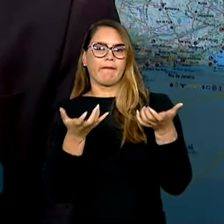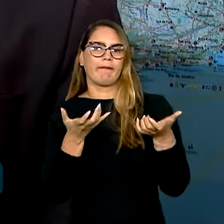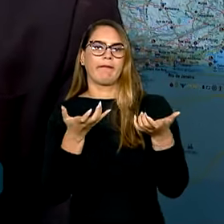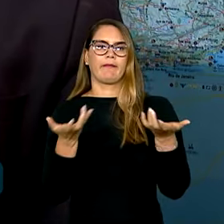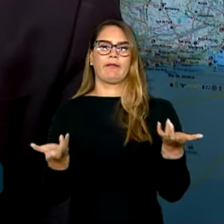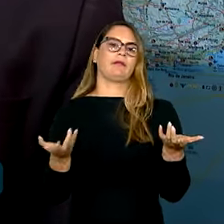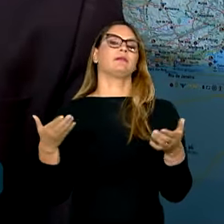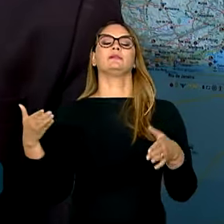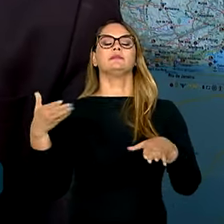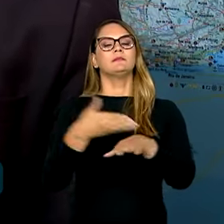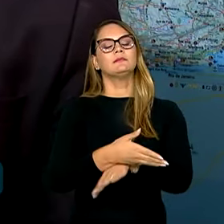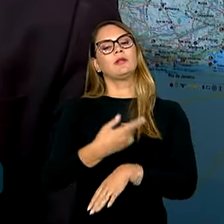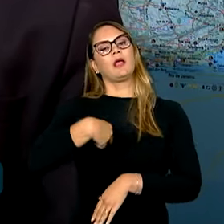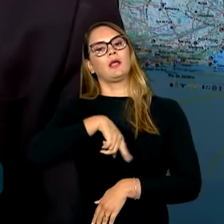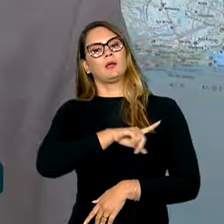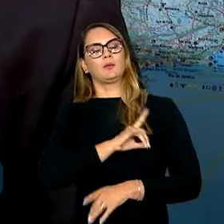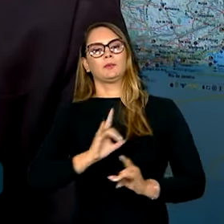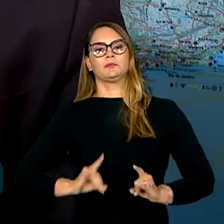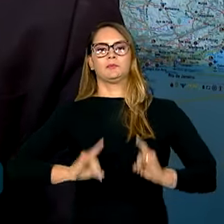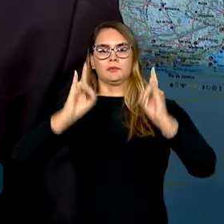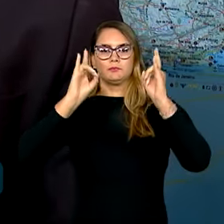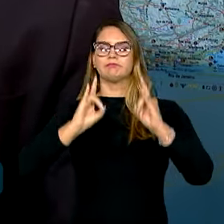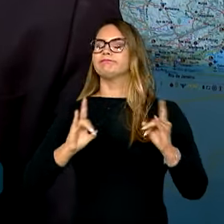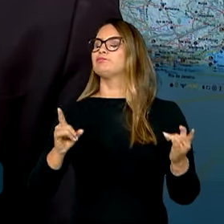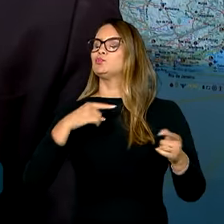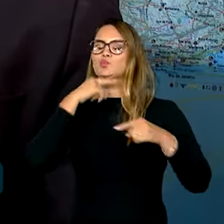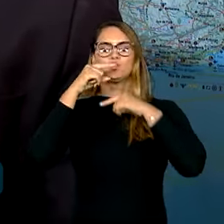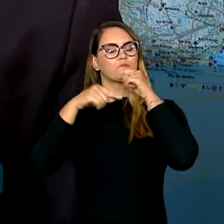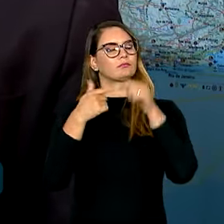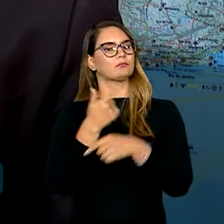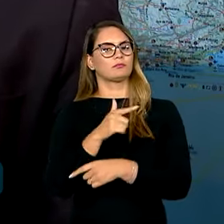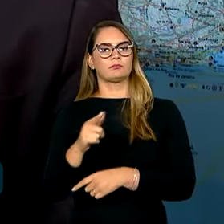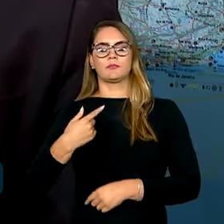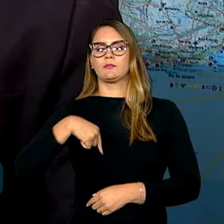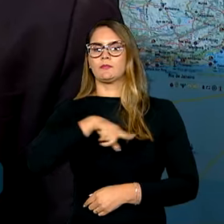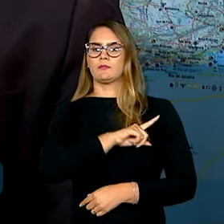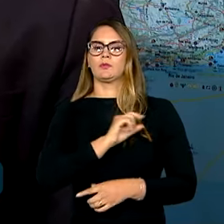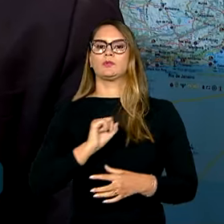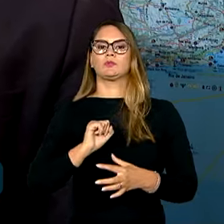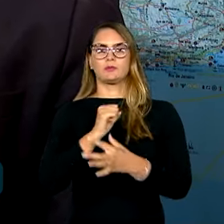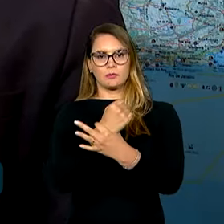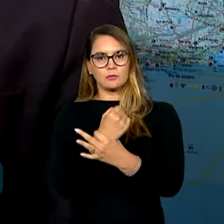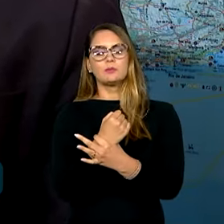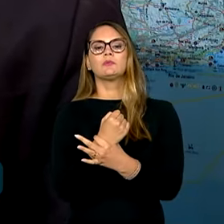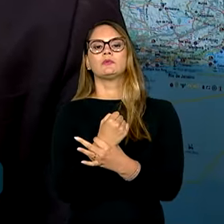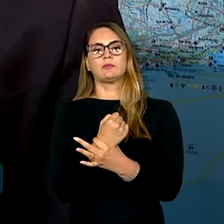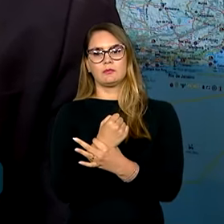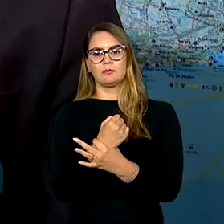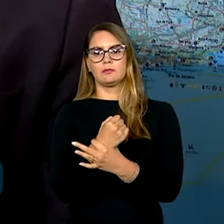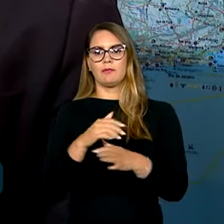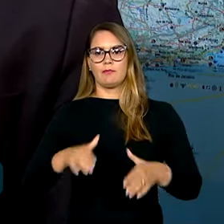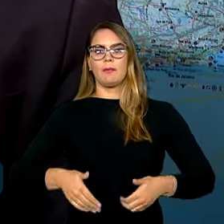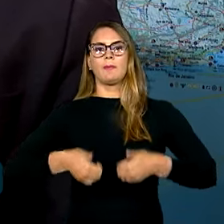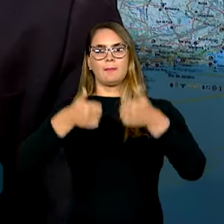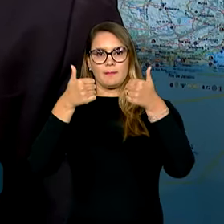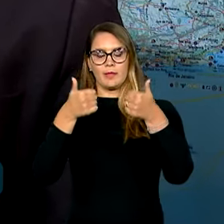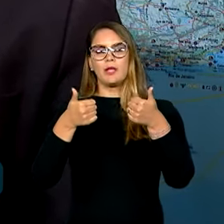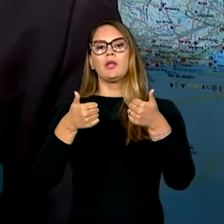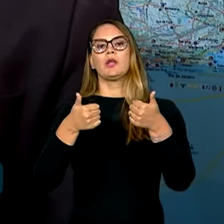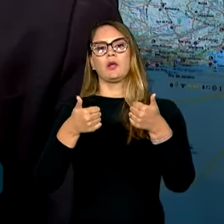meio que queira entrar nas nossas instalações. Não tenho dúvidas de que a nossa segurança está melhor preparada,